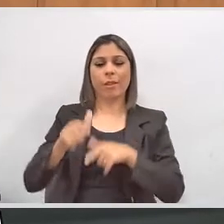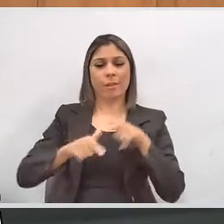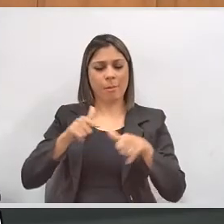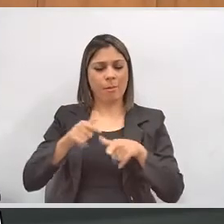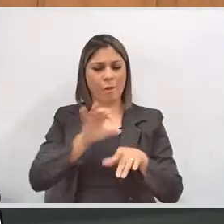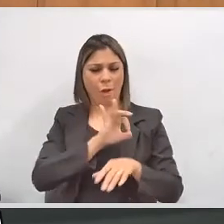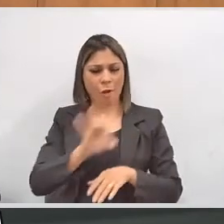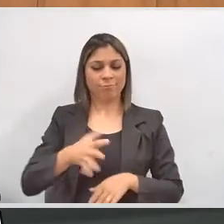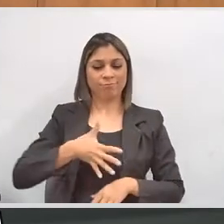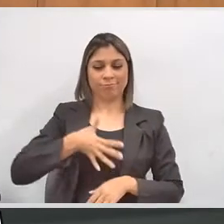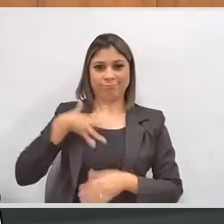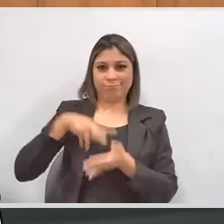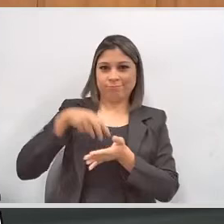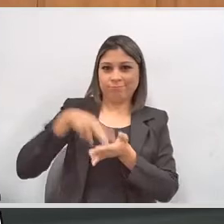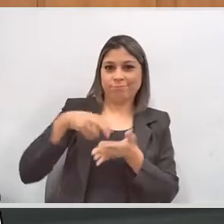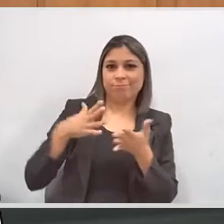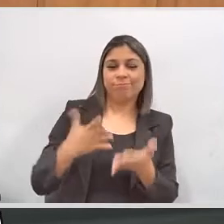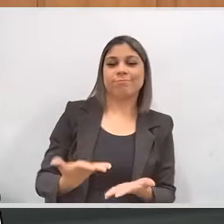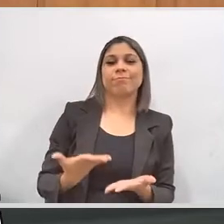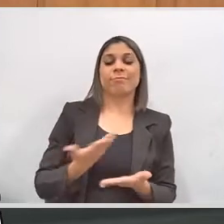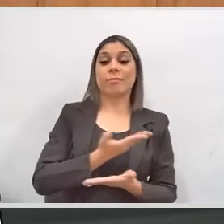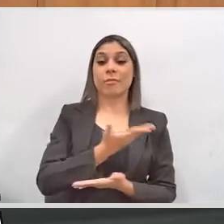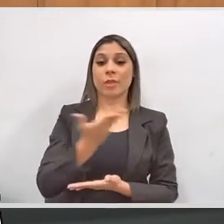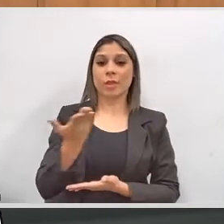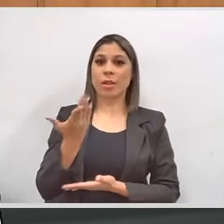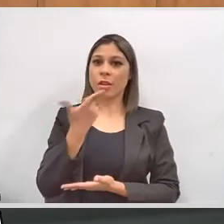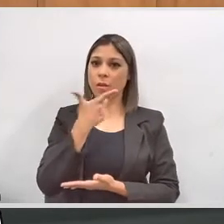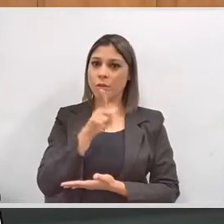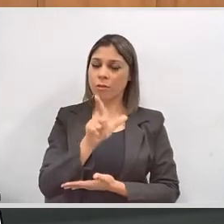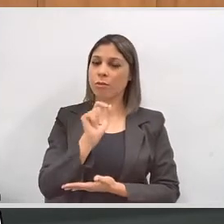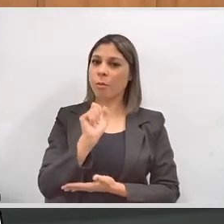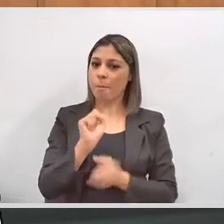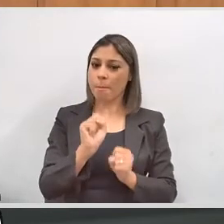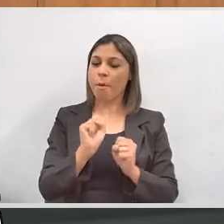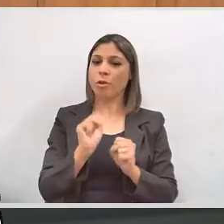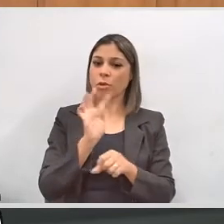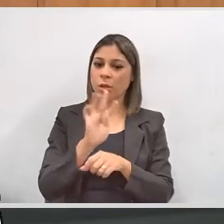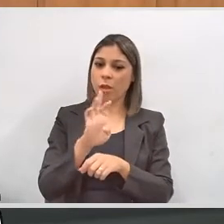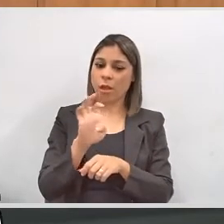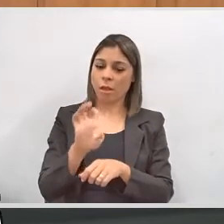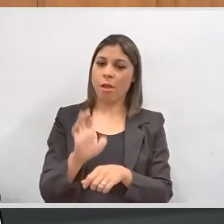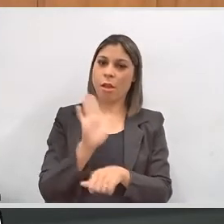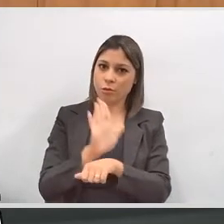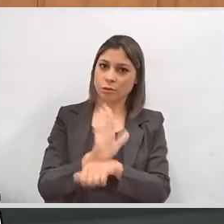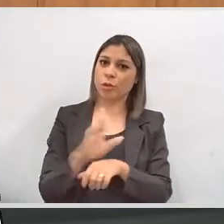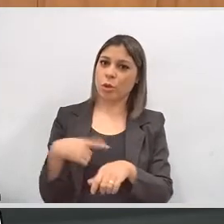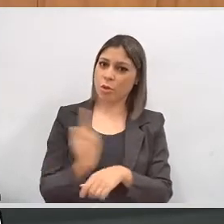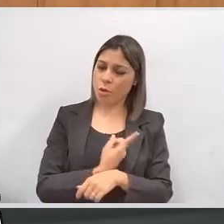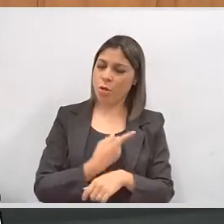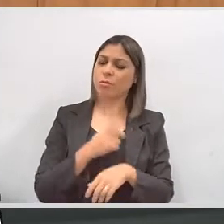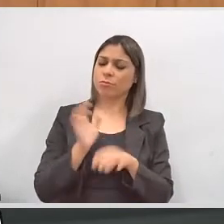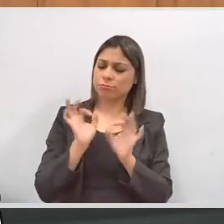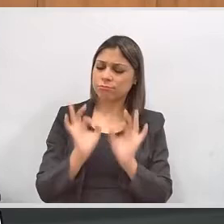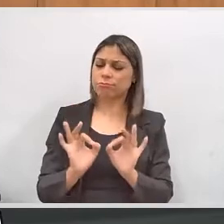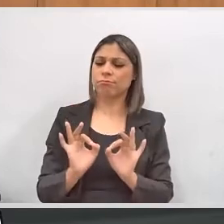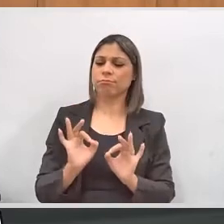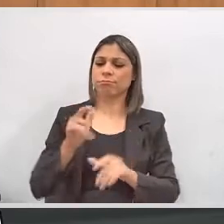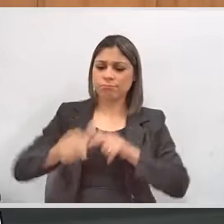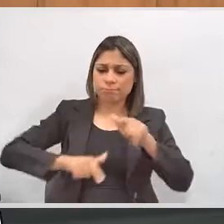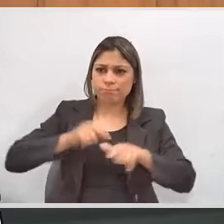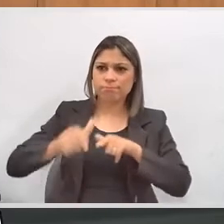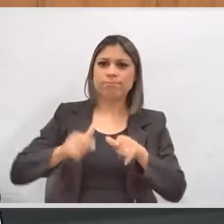é um trabalho empolgante. É um trabalho empolgante e o os senhores podem contar com o TRE, que nós realmente estamos